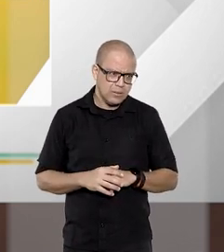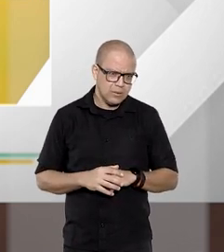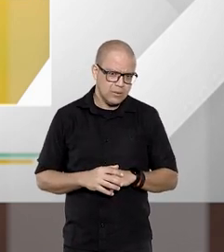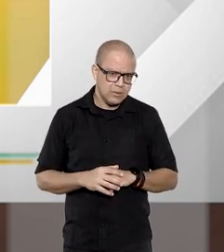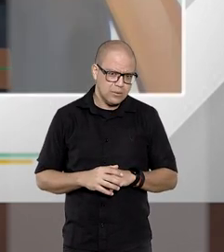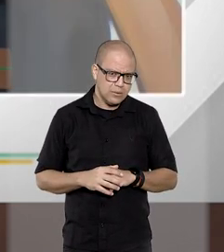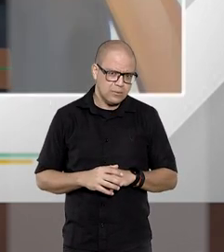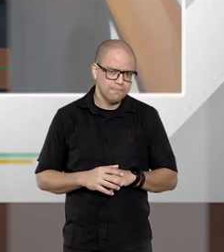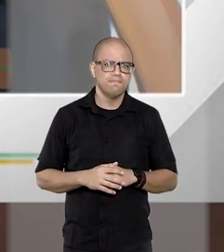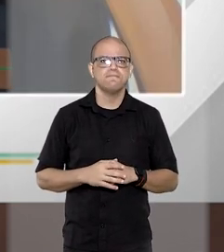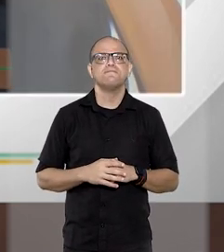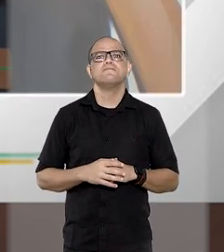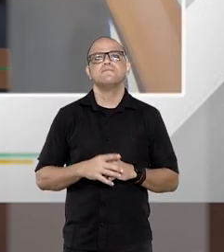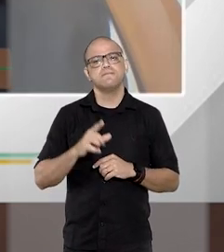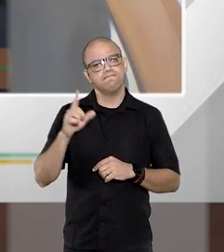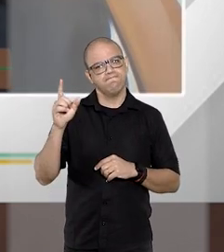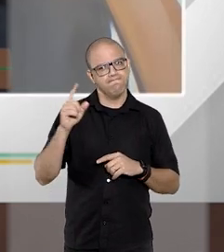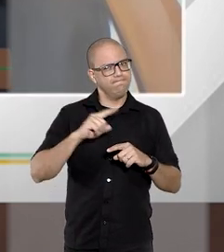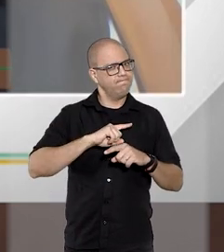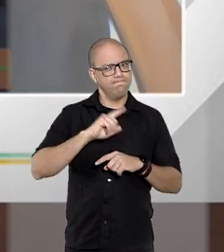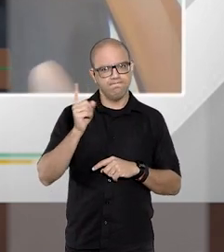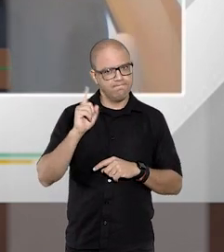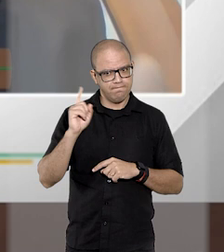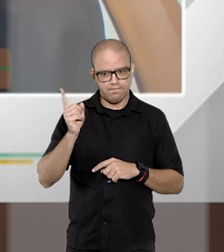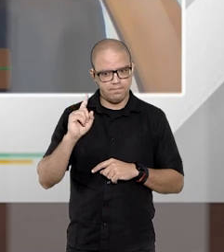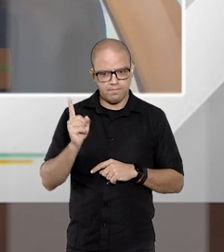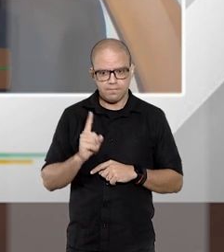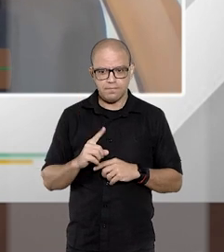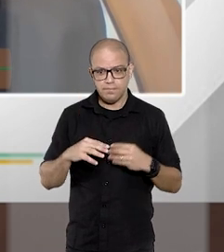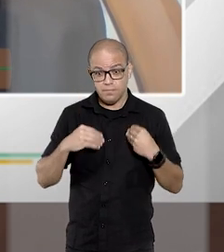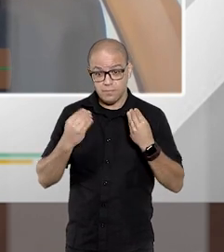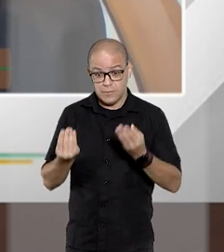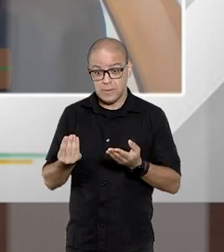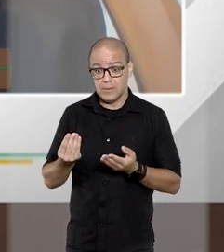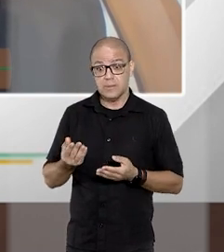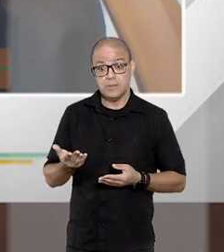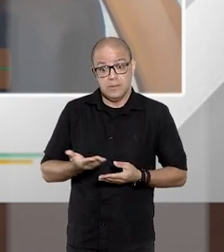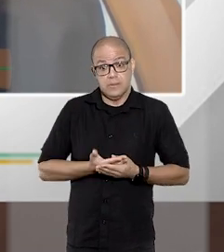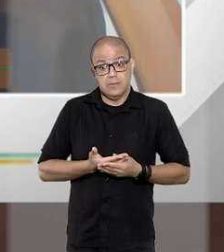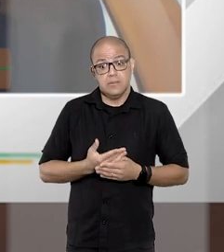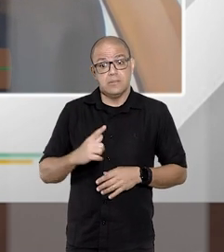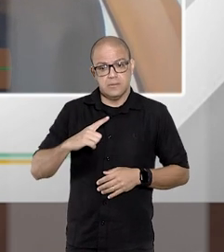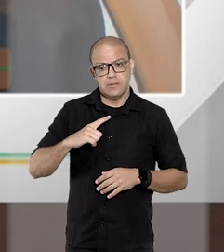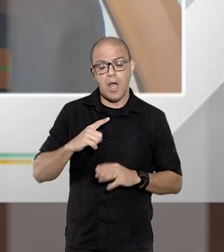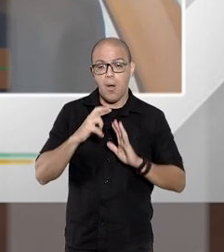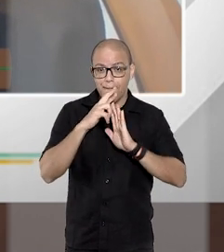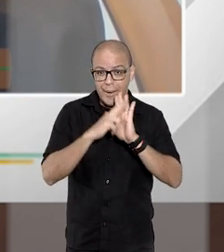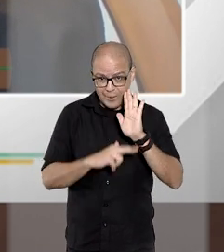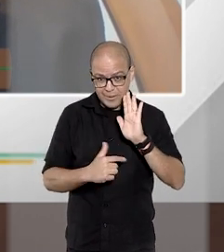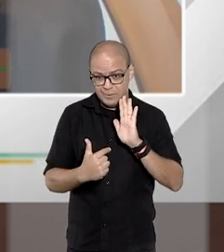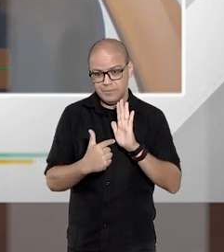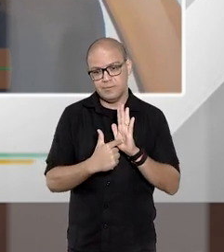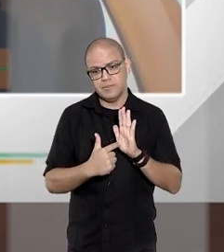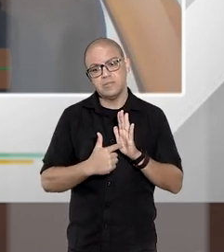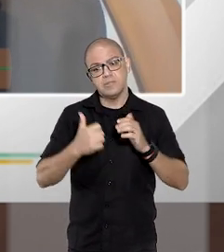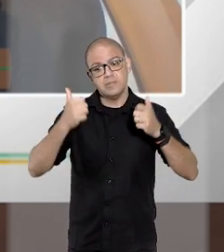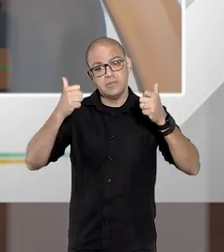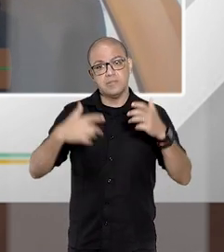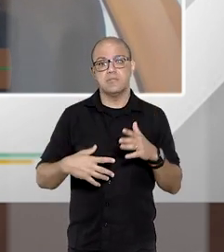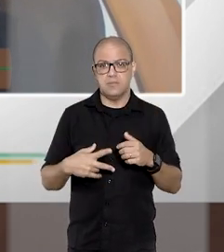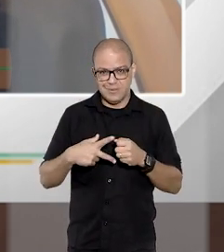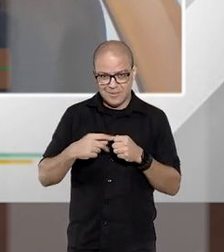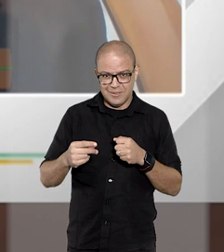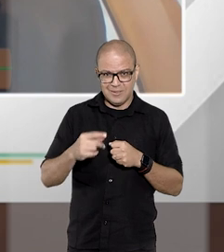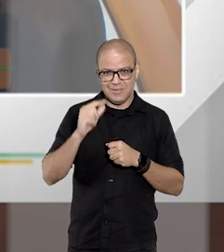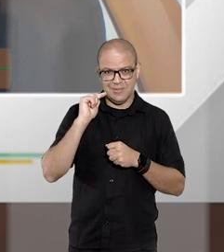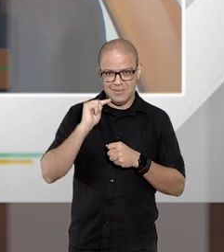não em função da celeridade que se quer dar as ações então tem uma regra expressa dizendo